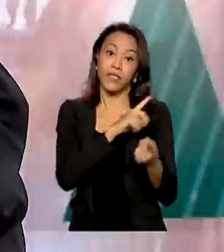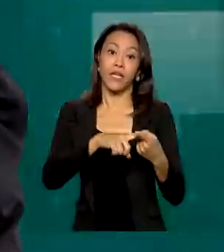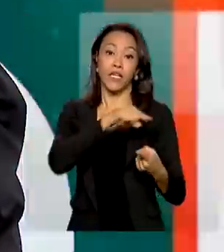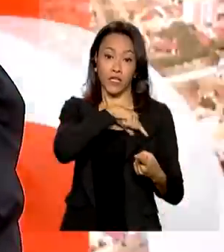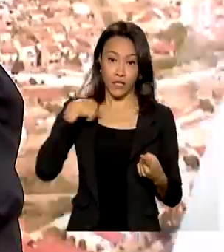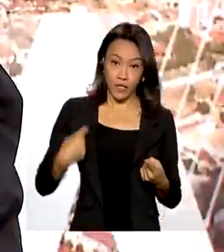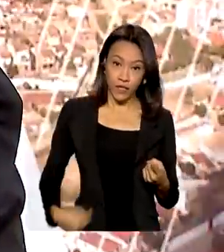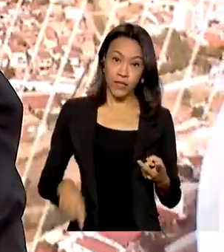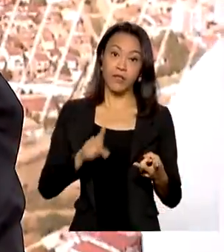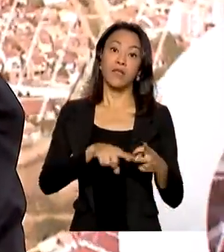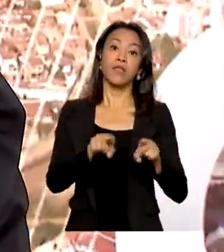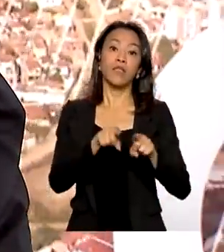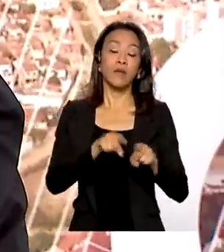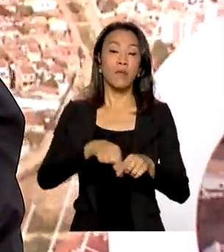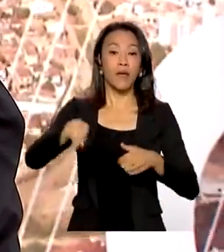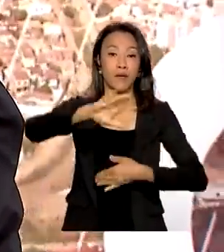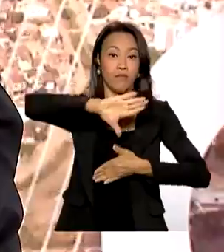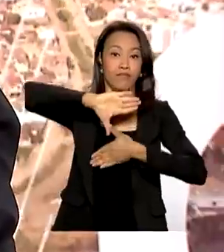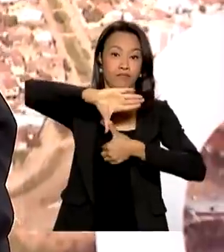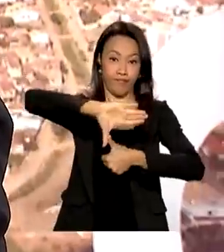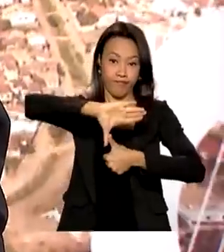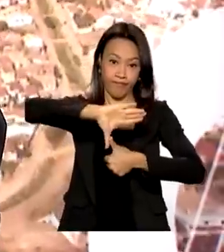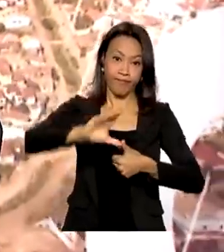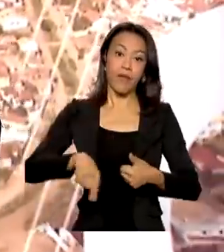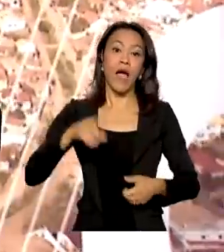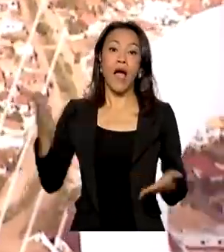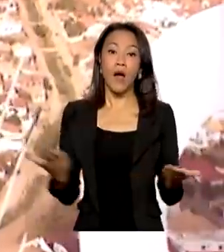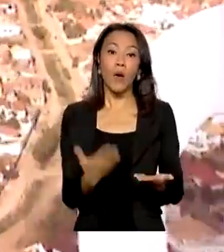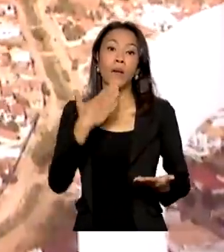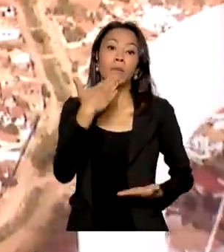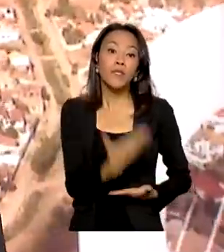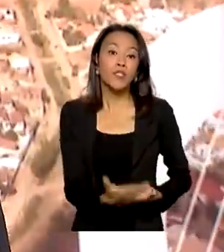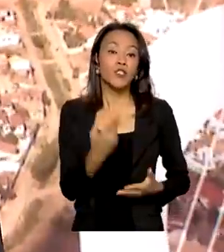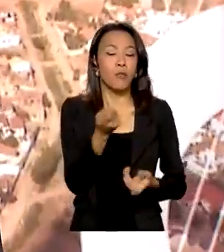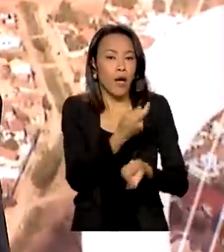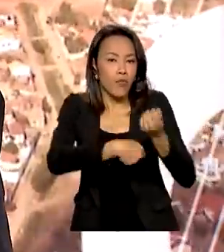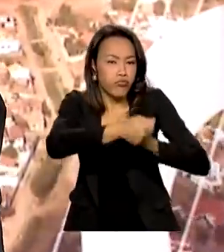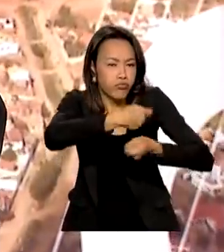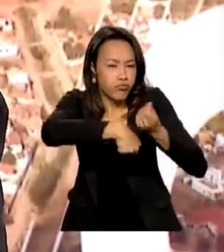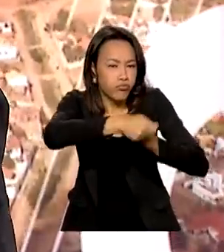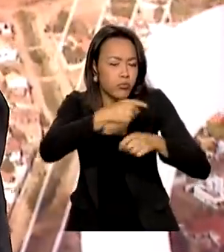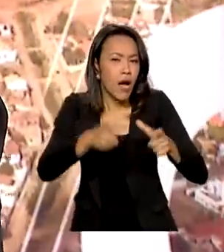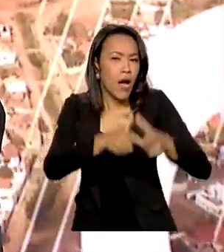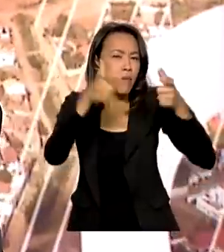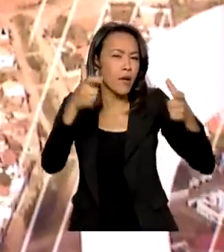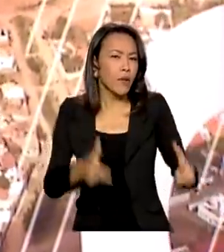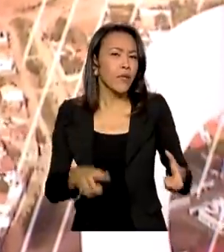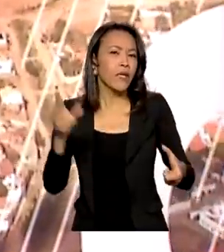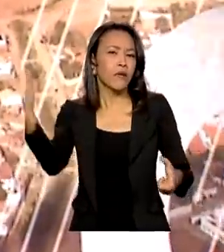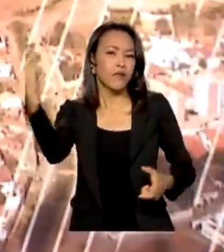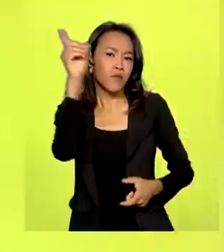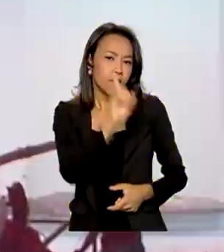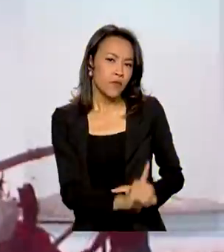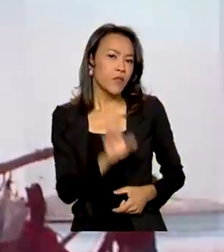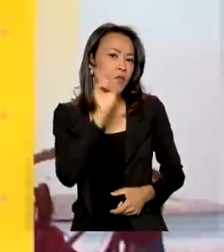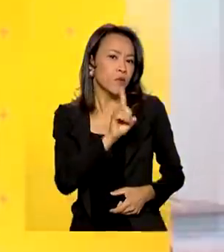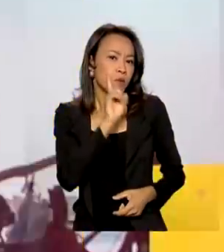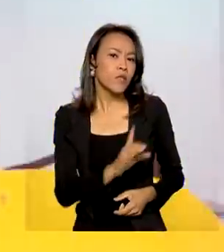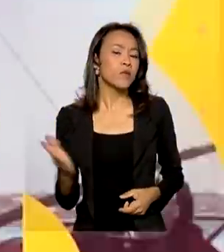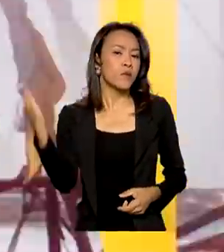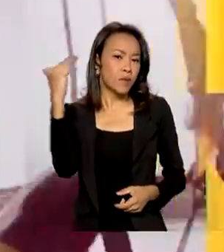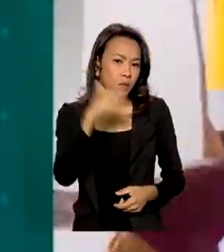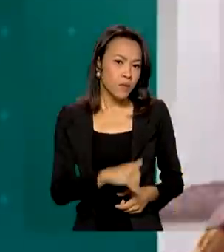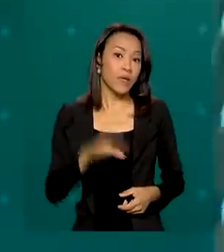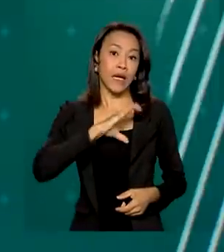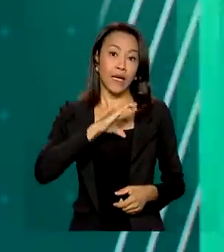norte-americanos. Já no caso de pedidos de residência para investir, a maioria vem de cidadãos dos Estados Unidos, Canadá